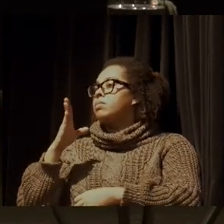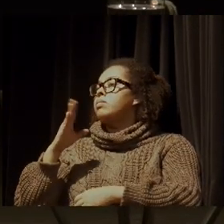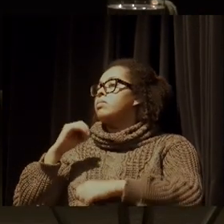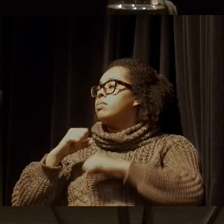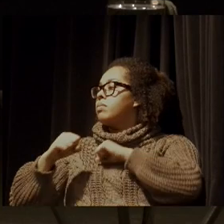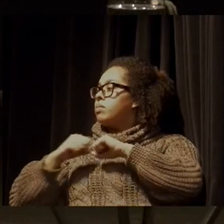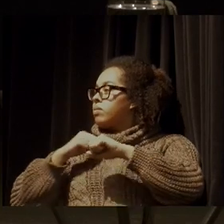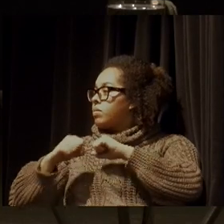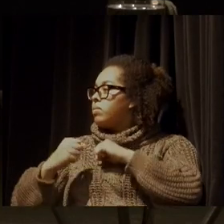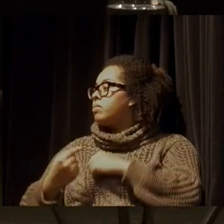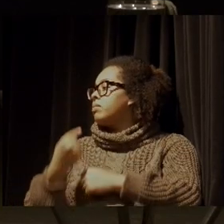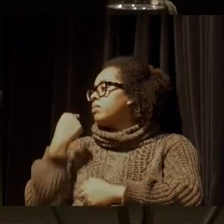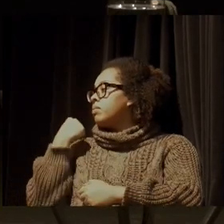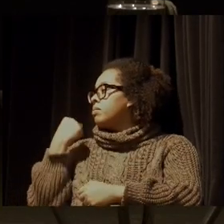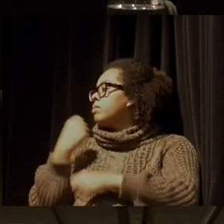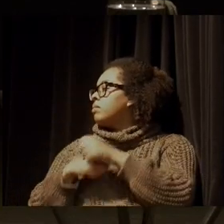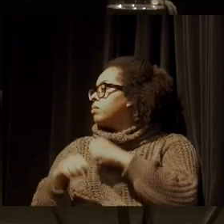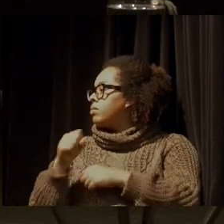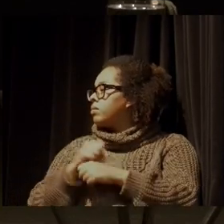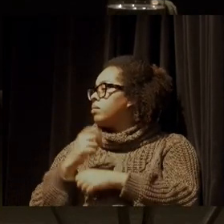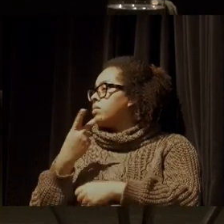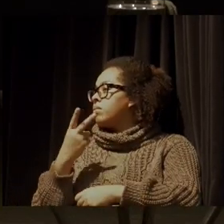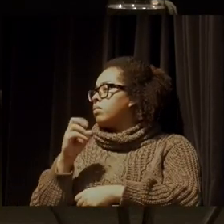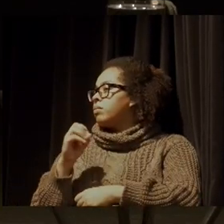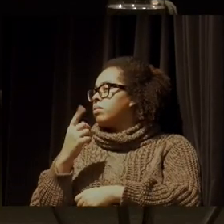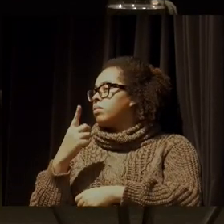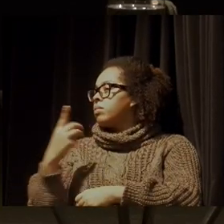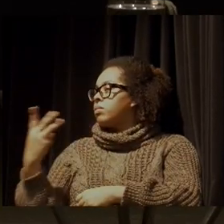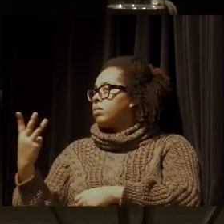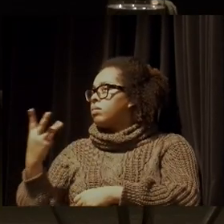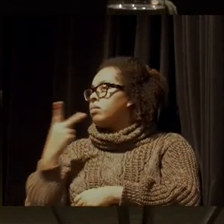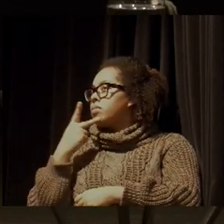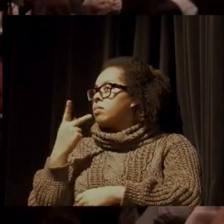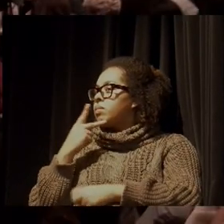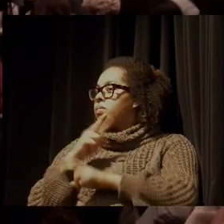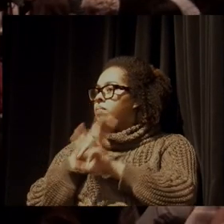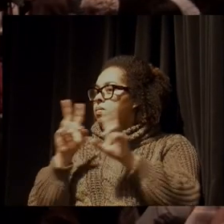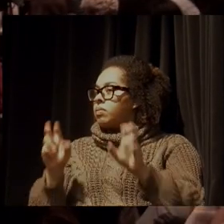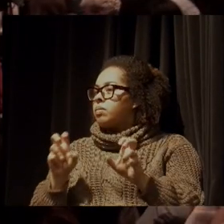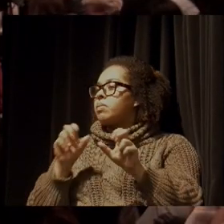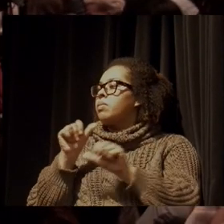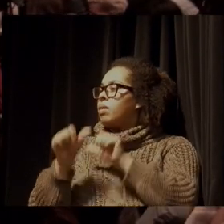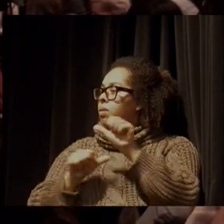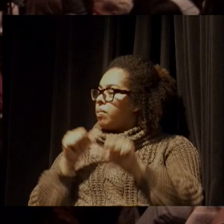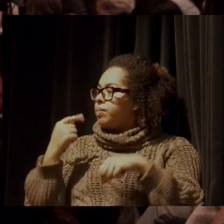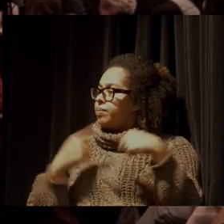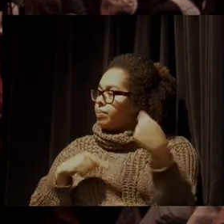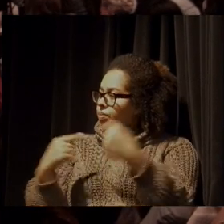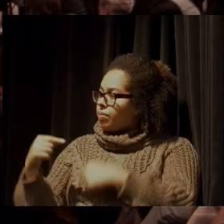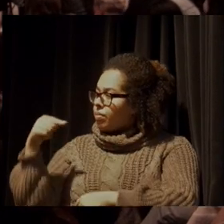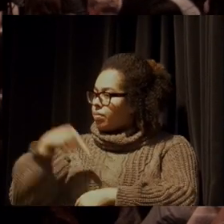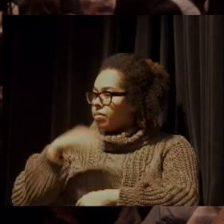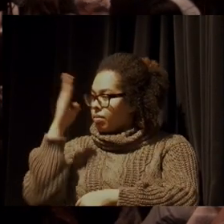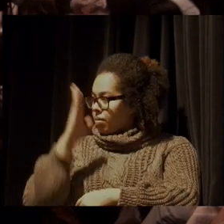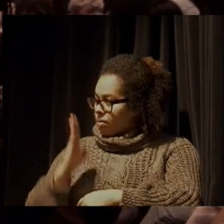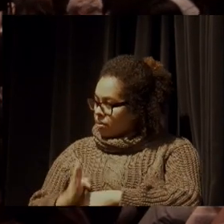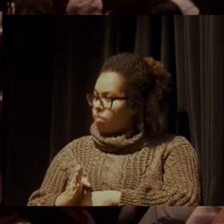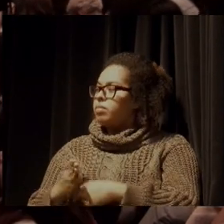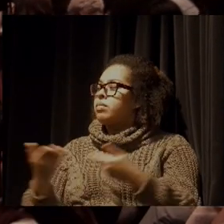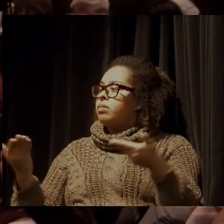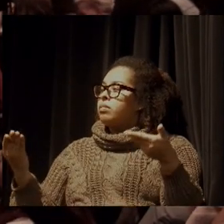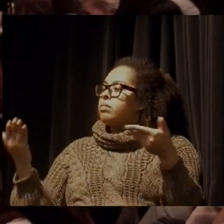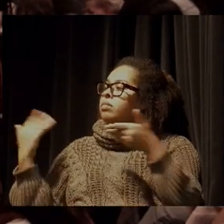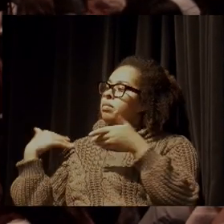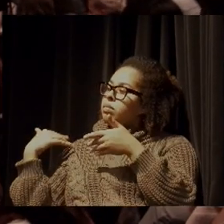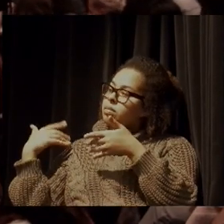2013 que desencadearam muitas mudanças políticas no Brasil que levaram a esse quadro que